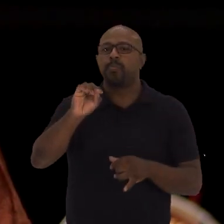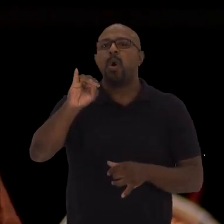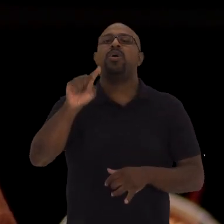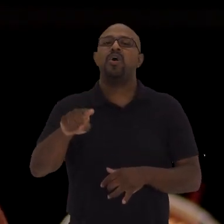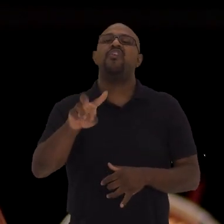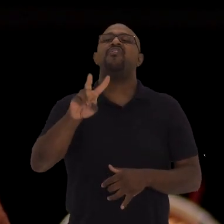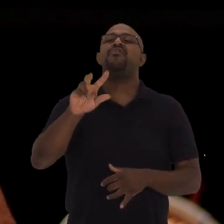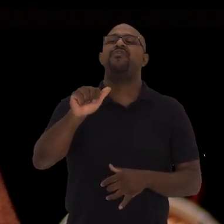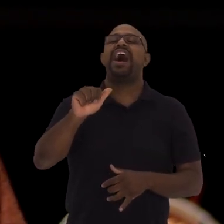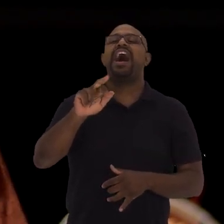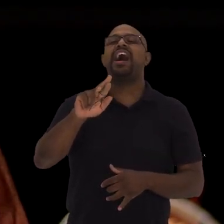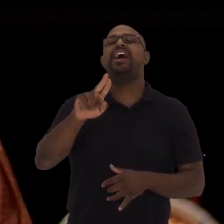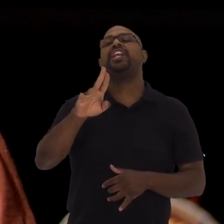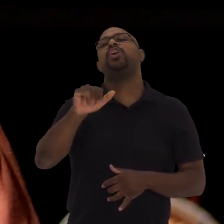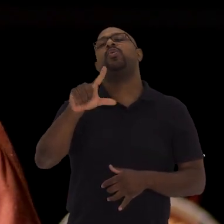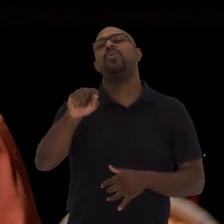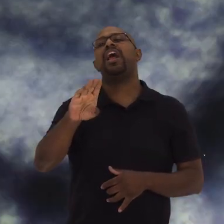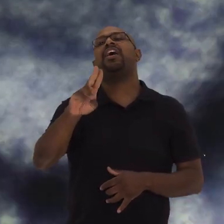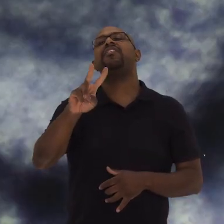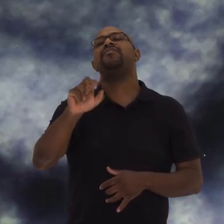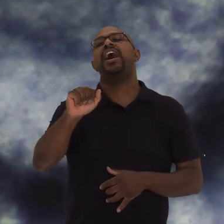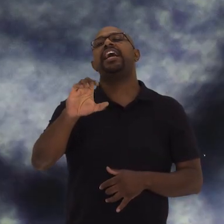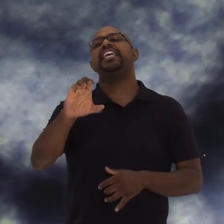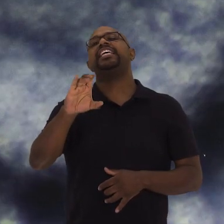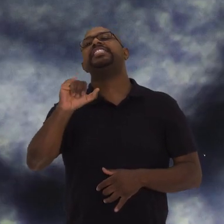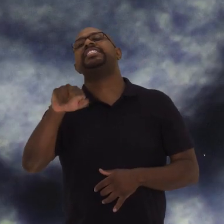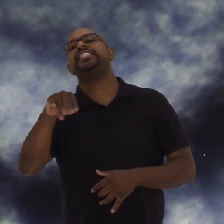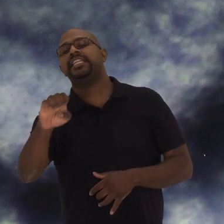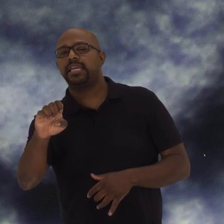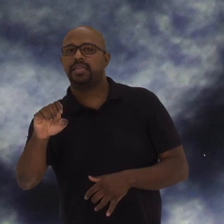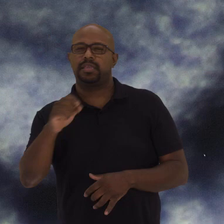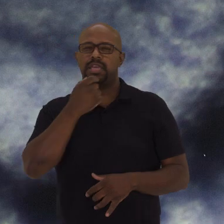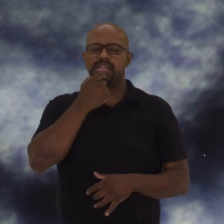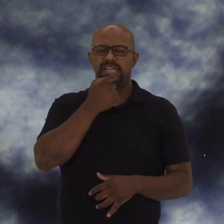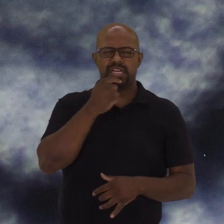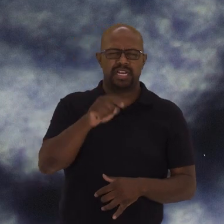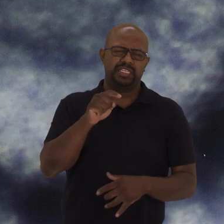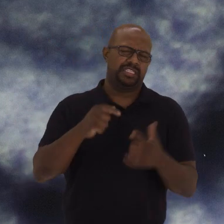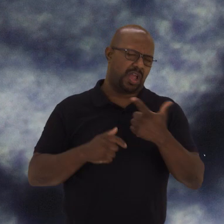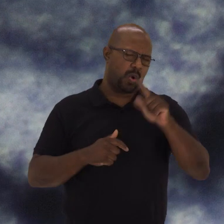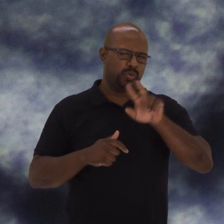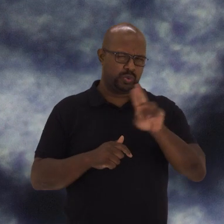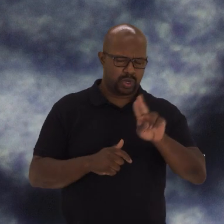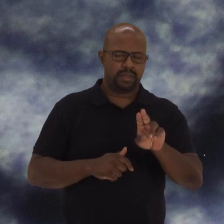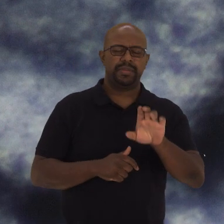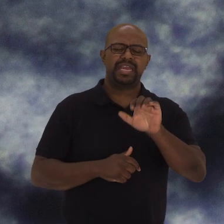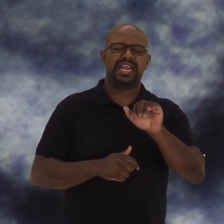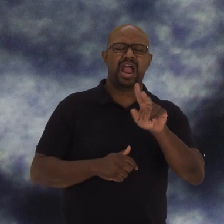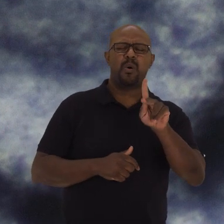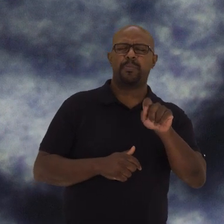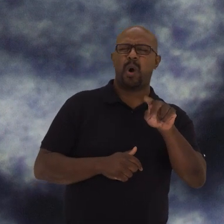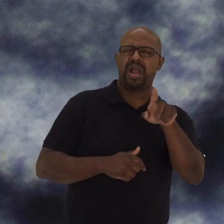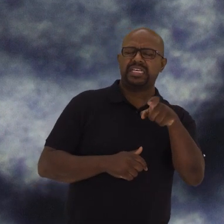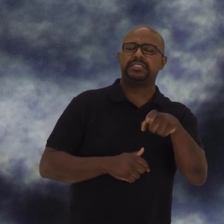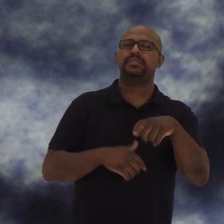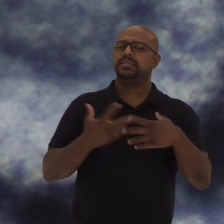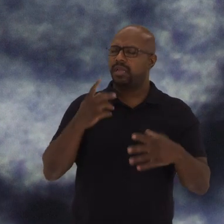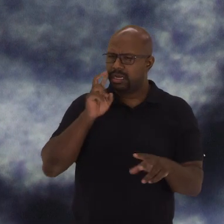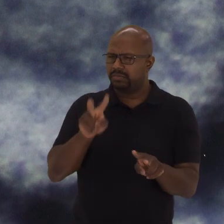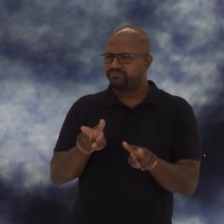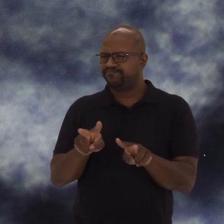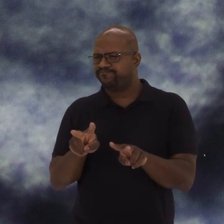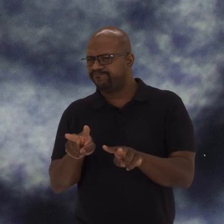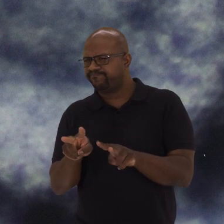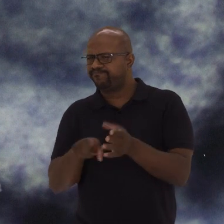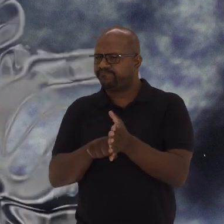vaccine em latim, né? E em inglês é cowpox Então ele observou isso E aí o que ele fez? Ele